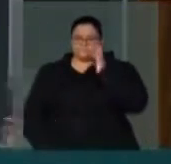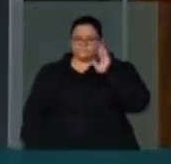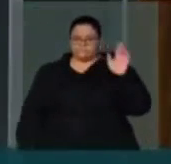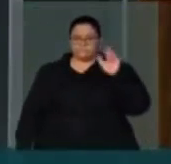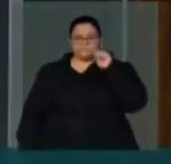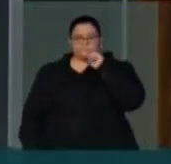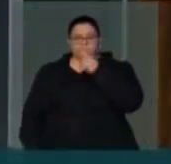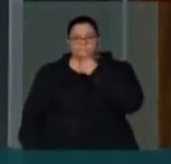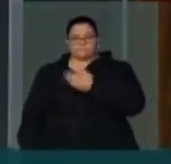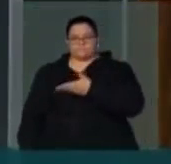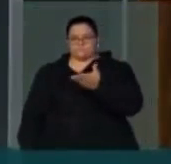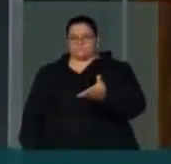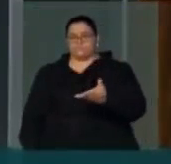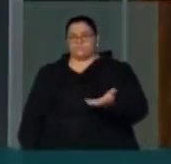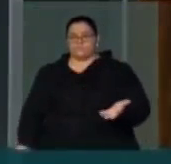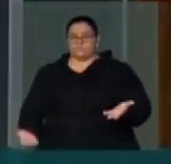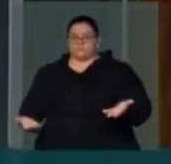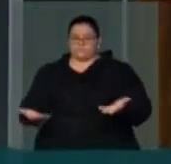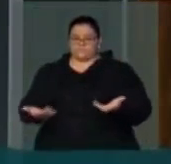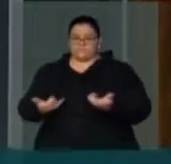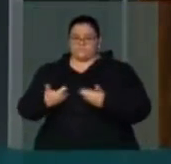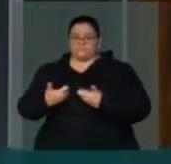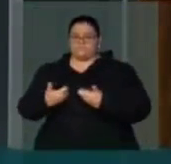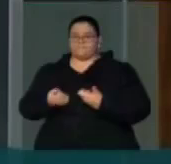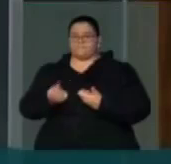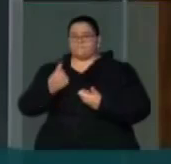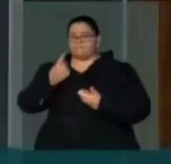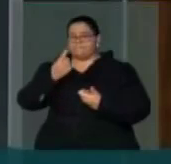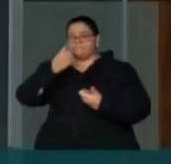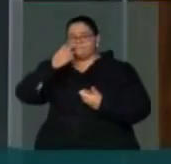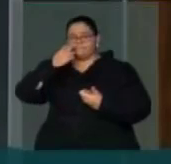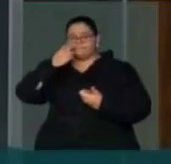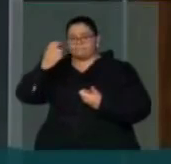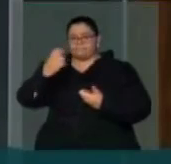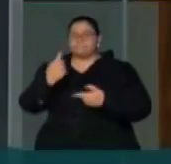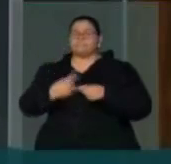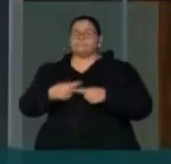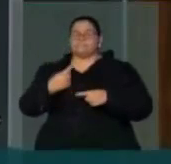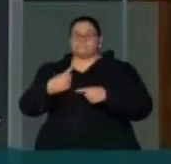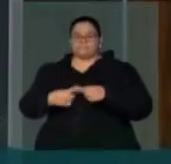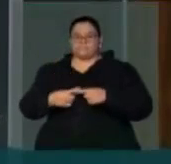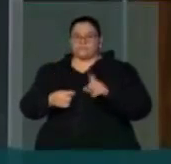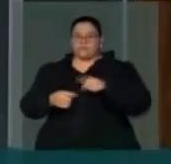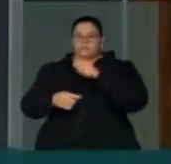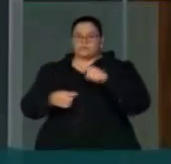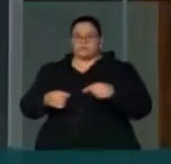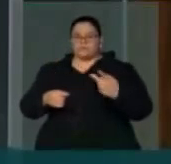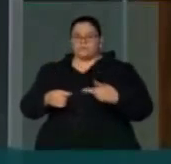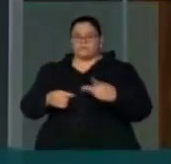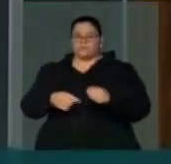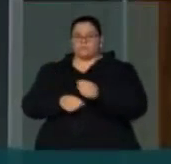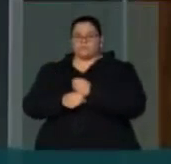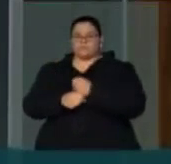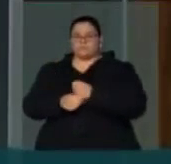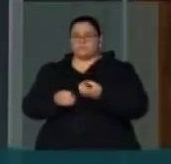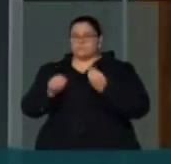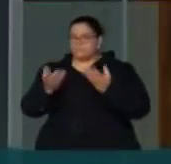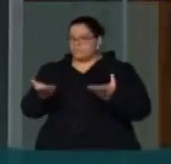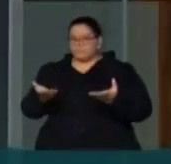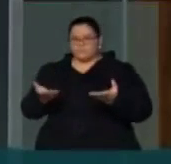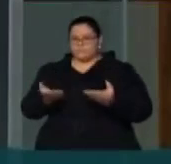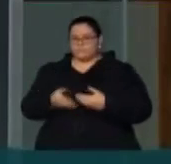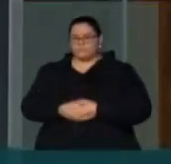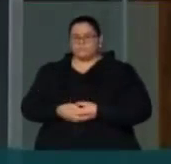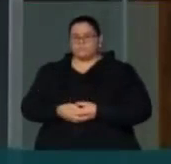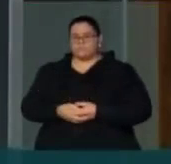estamos diante, portanto, de uma notícia que para nós é constrangedora, tanto quanto os índices de avaliação da